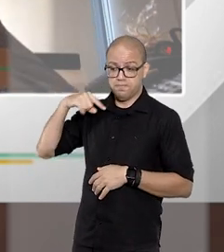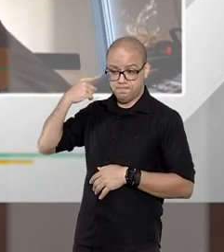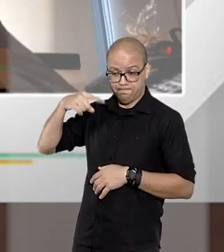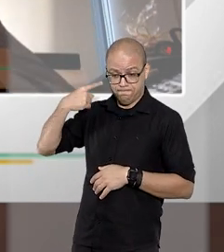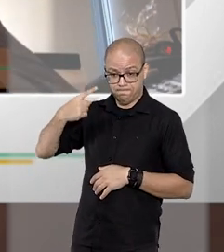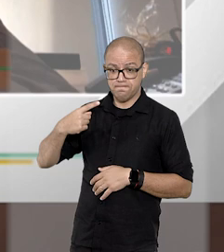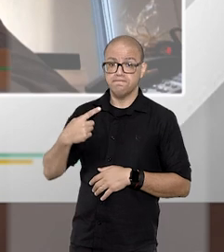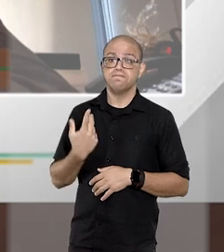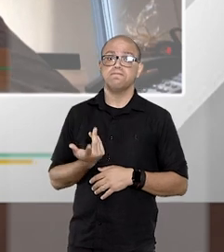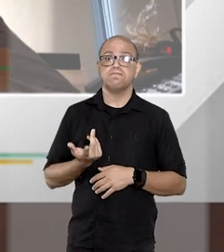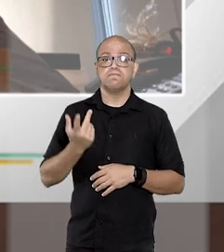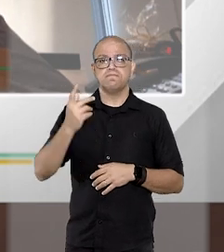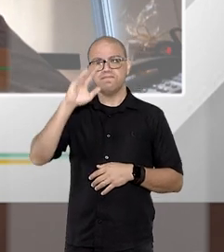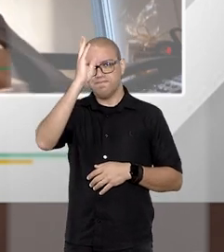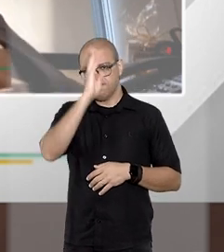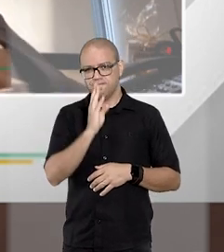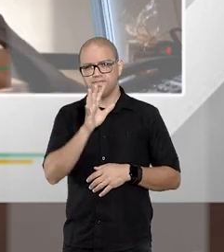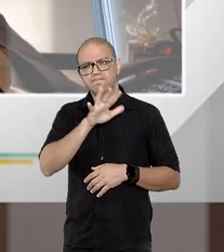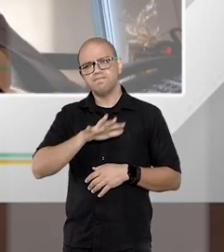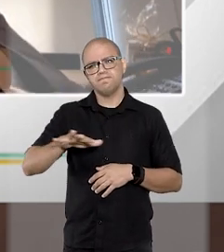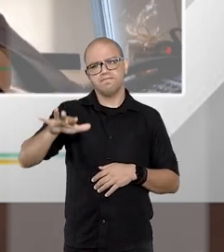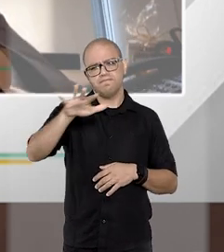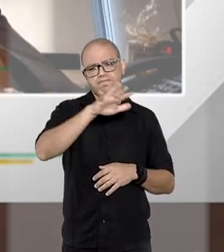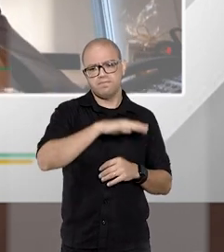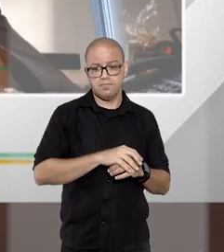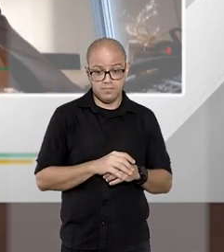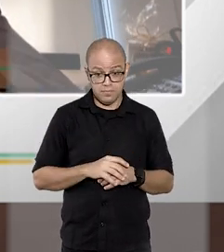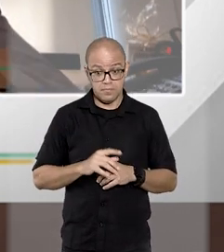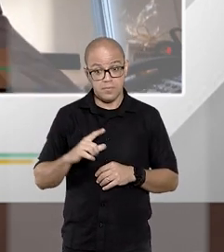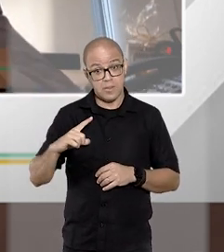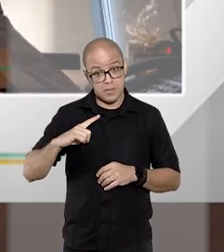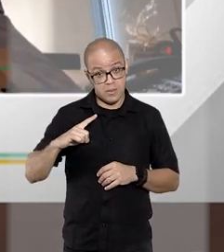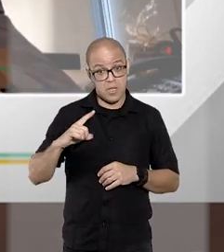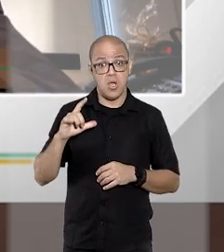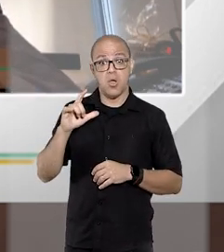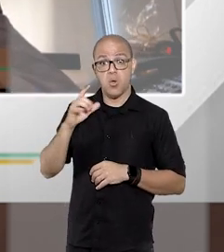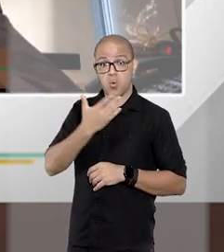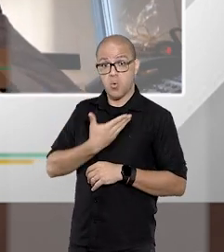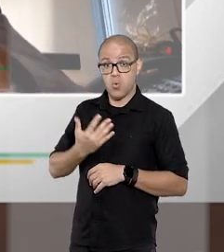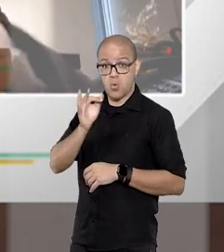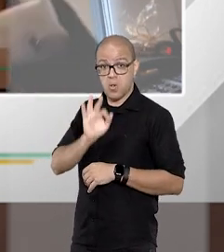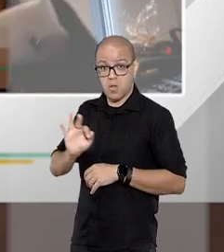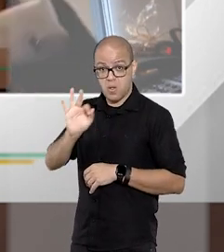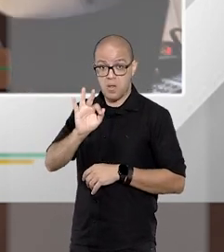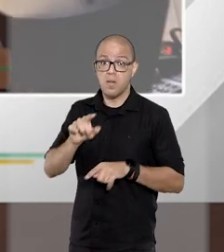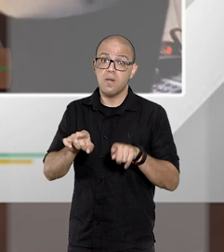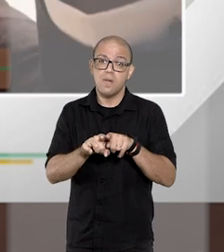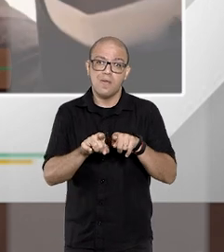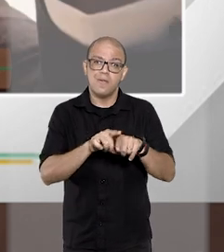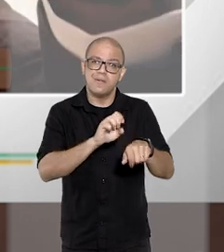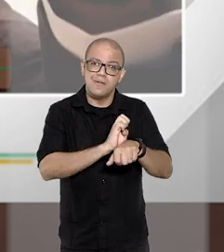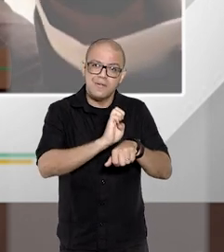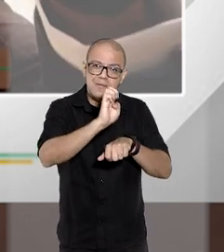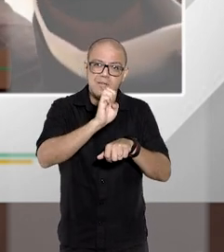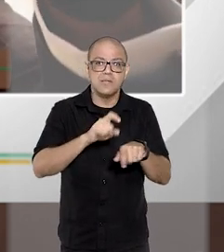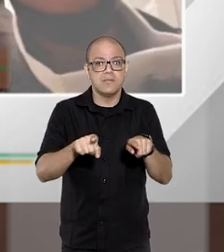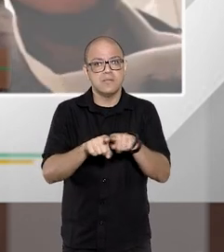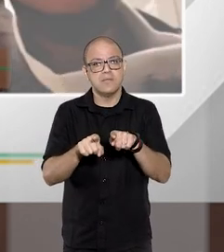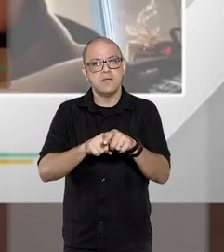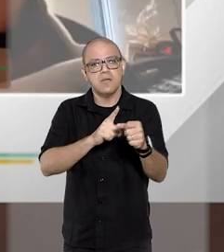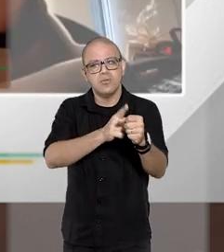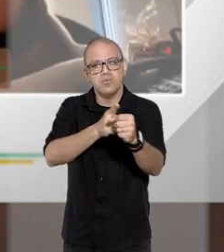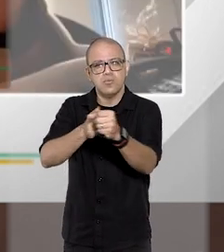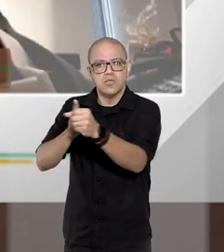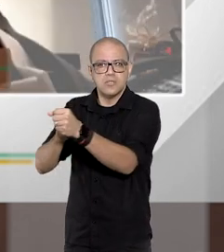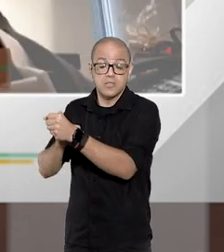de advocacia pública nacional você tem tanto no âmbito da união quanto no âmbito dos estados quanto no